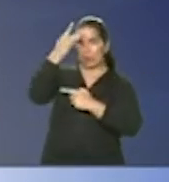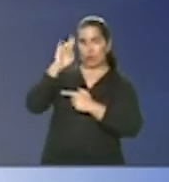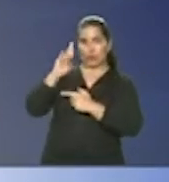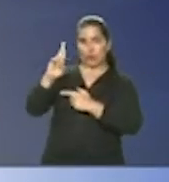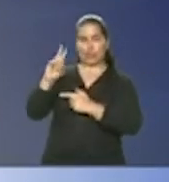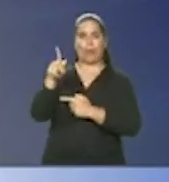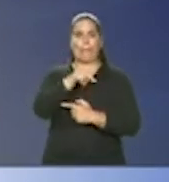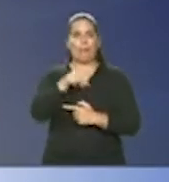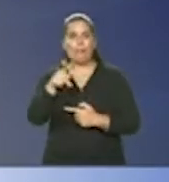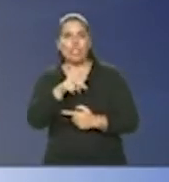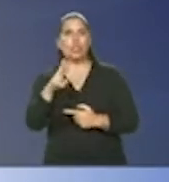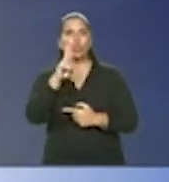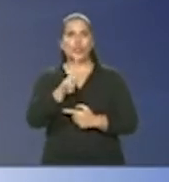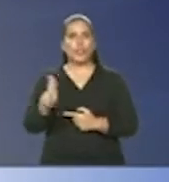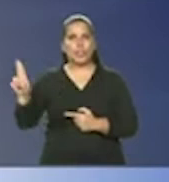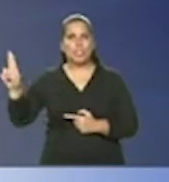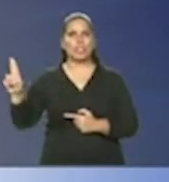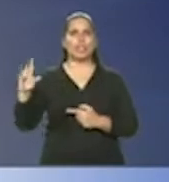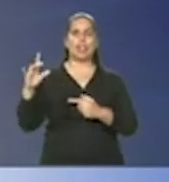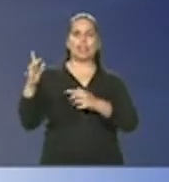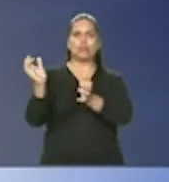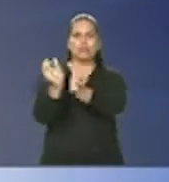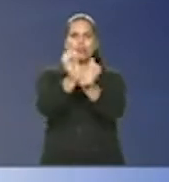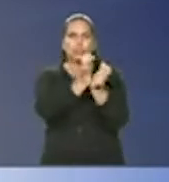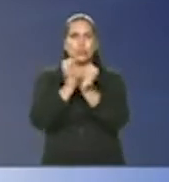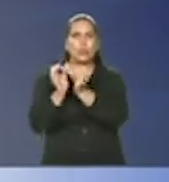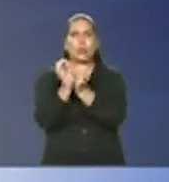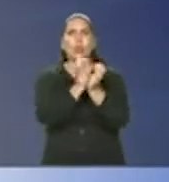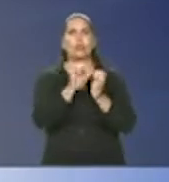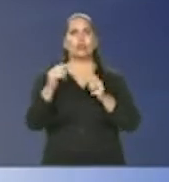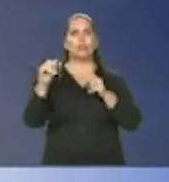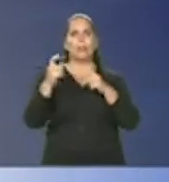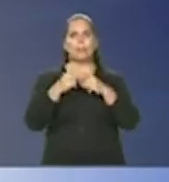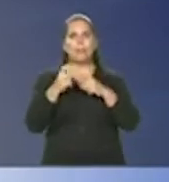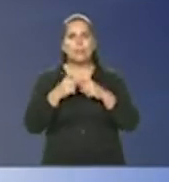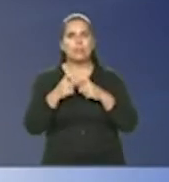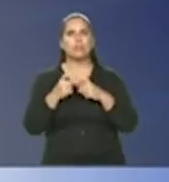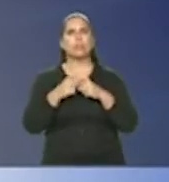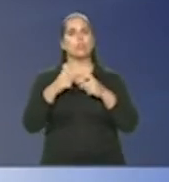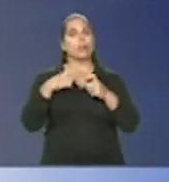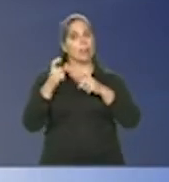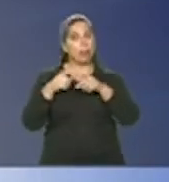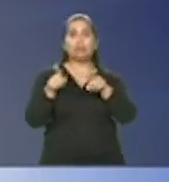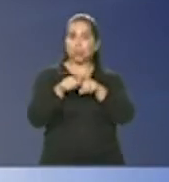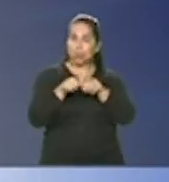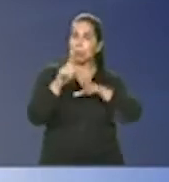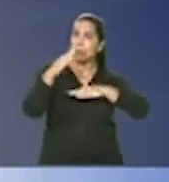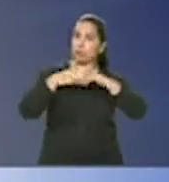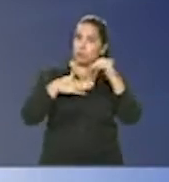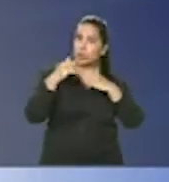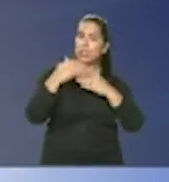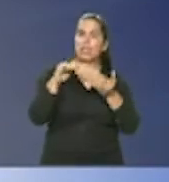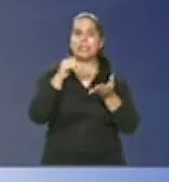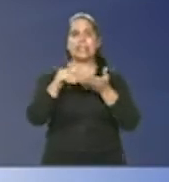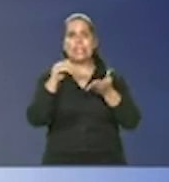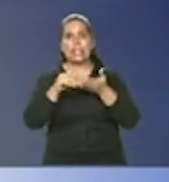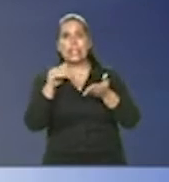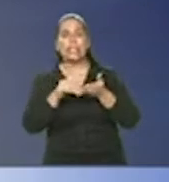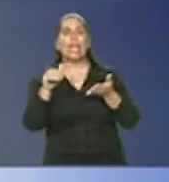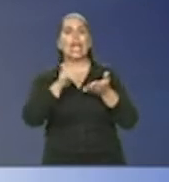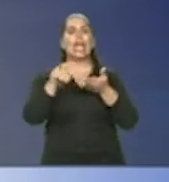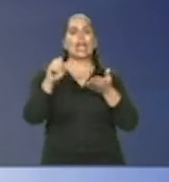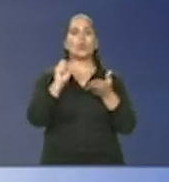professores de universidade, membros da Academia Nacional de Medicina, nossos médicos de secretários, subsecretários,